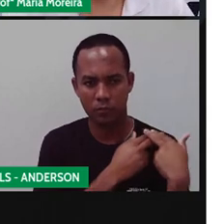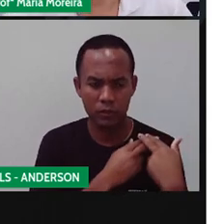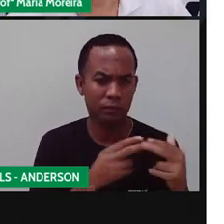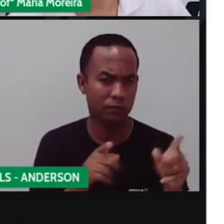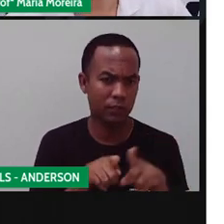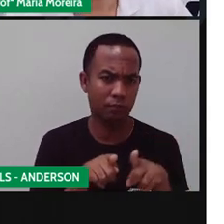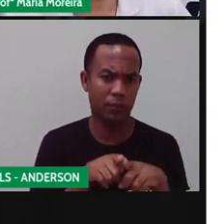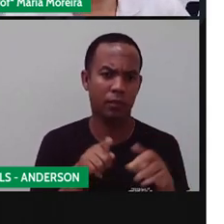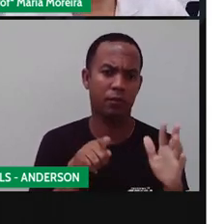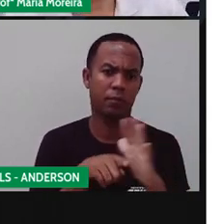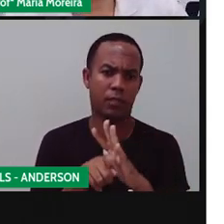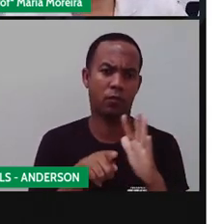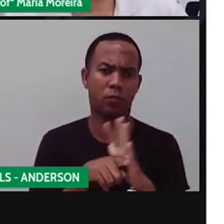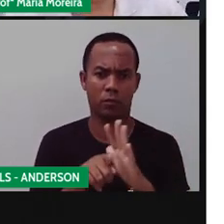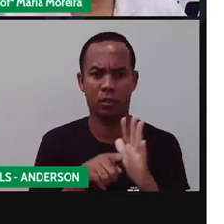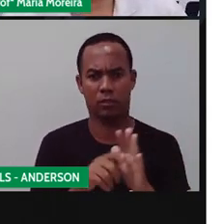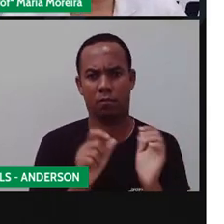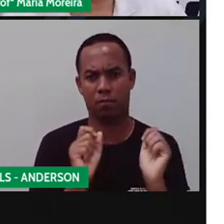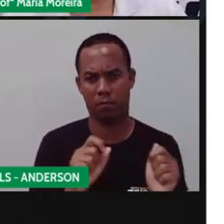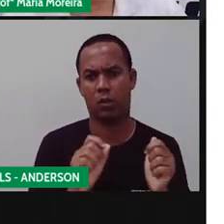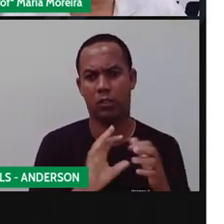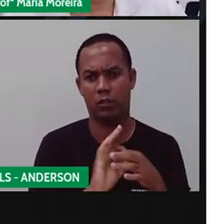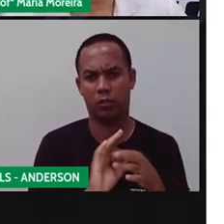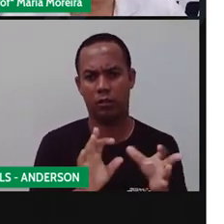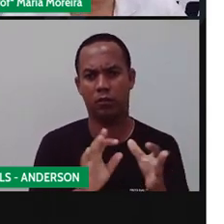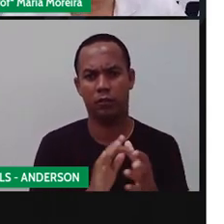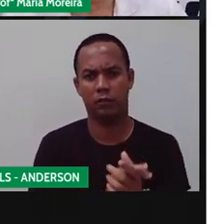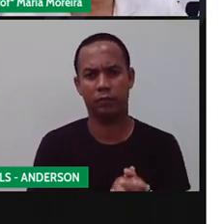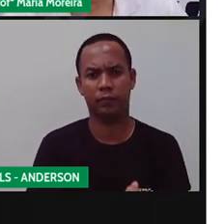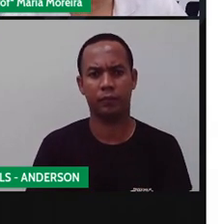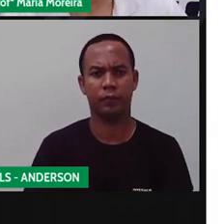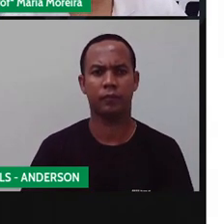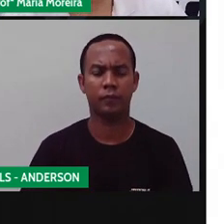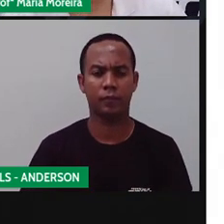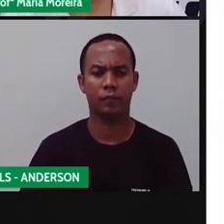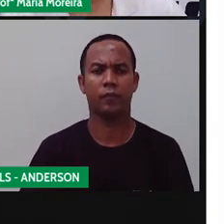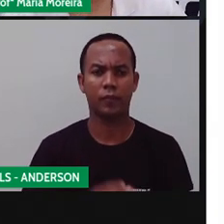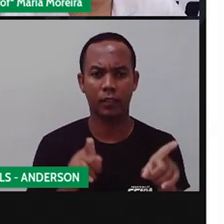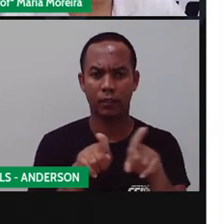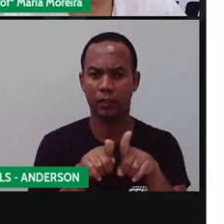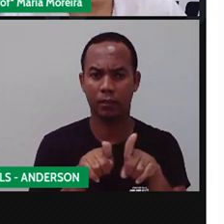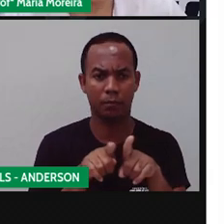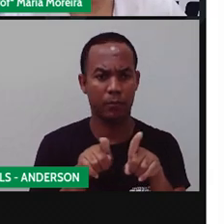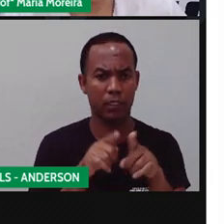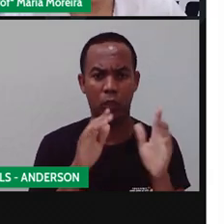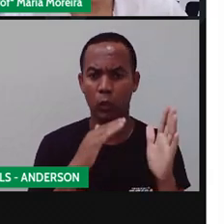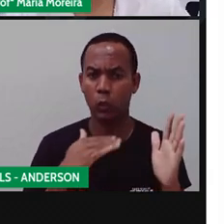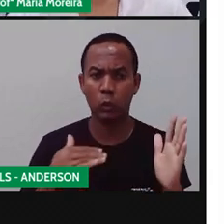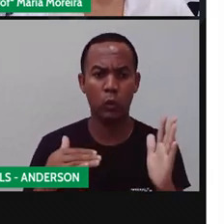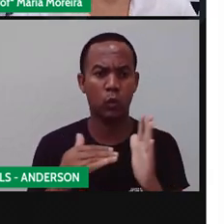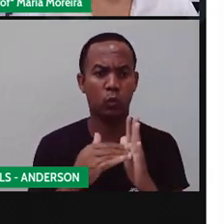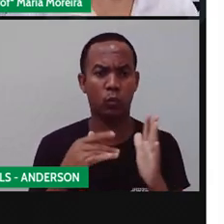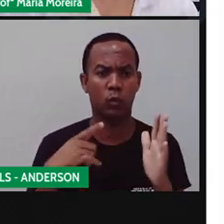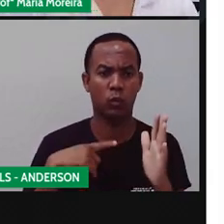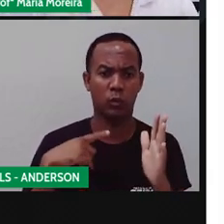isso aqui? E aí você terá respostas. Também, inclusive, todo mundo tem um chazinho em casa, né?